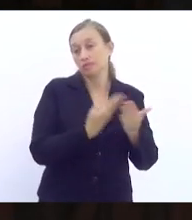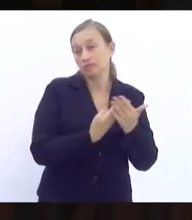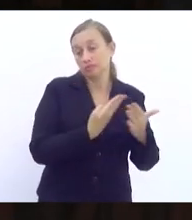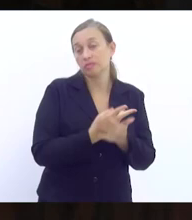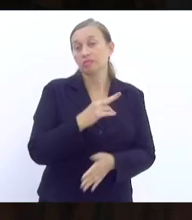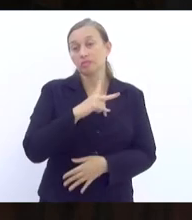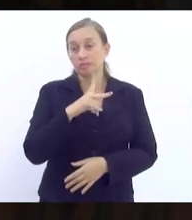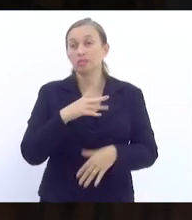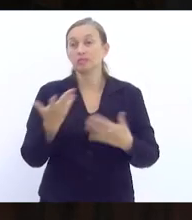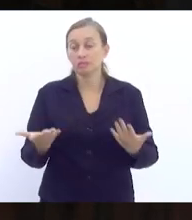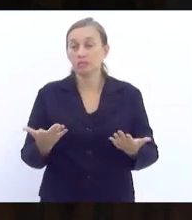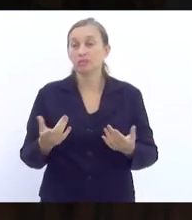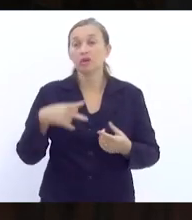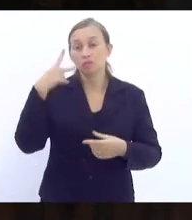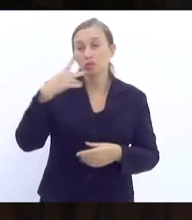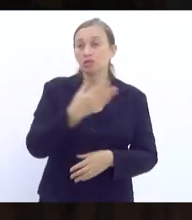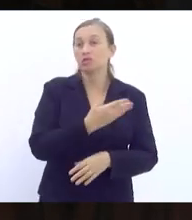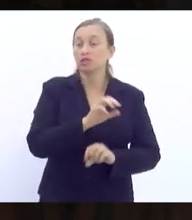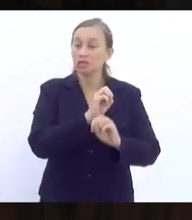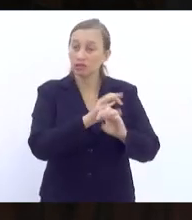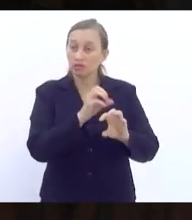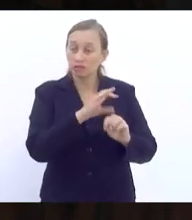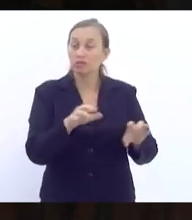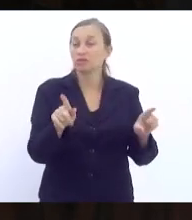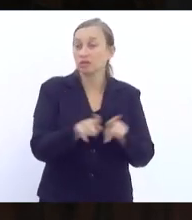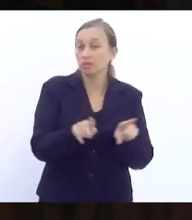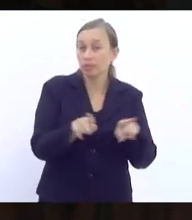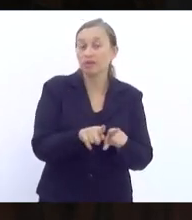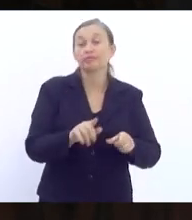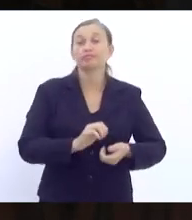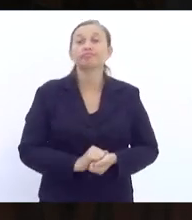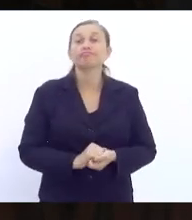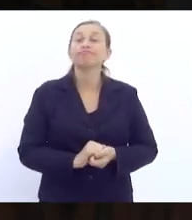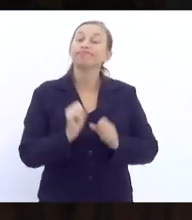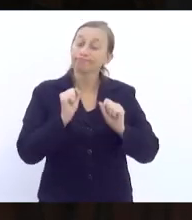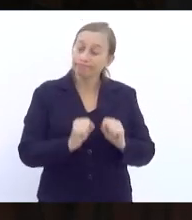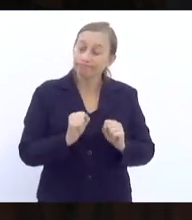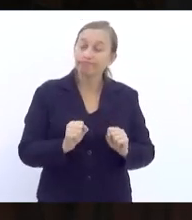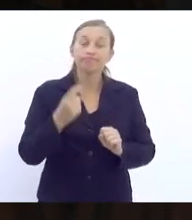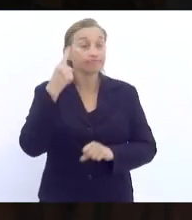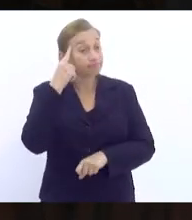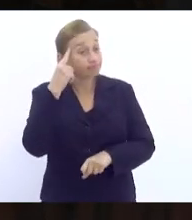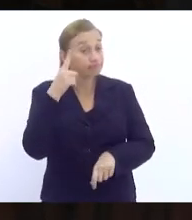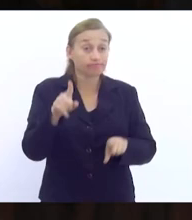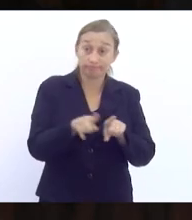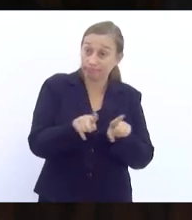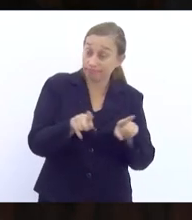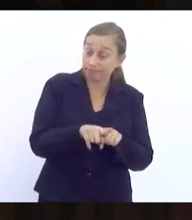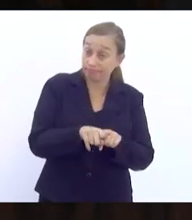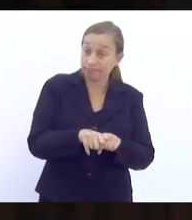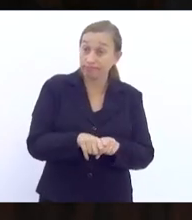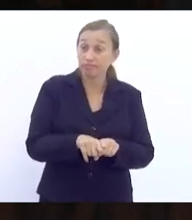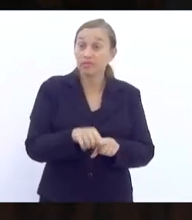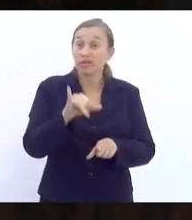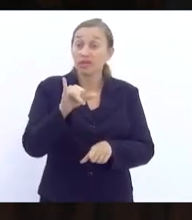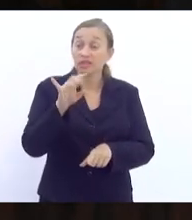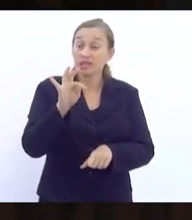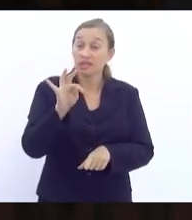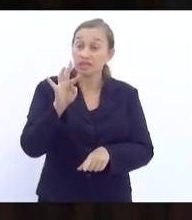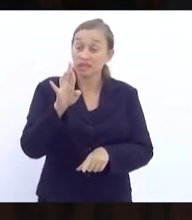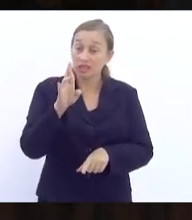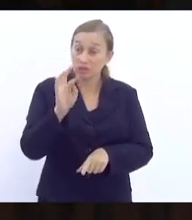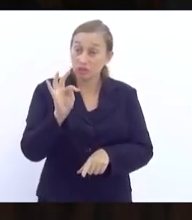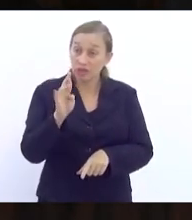e nessas políticas educacionais. E aí podemos então pensar que a questão da intersetorialidade